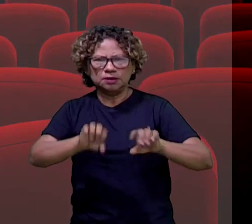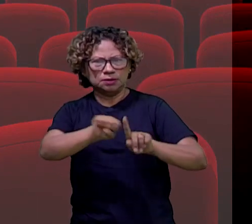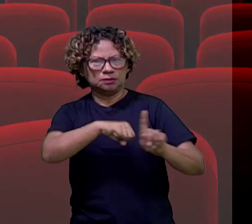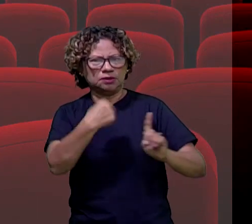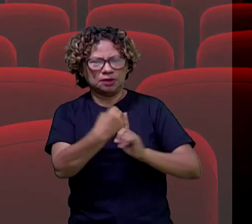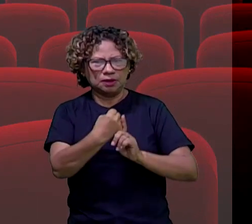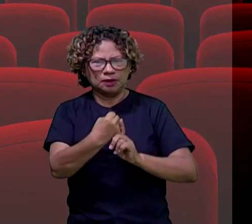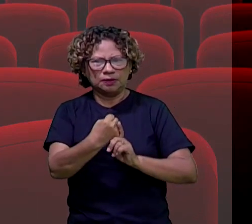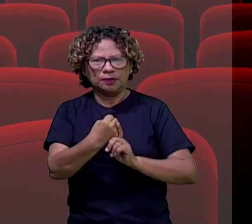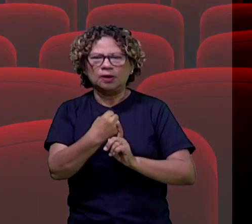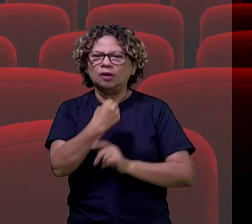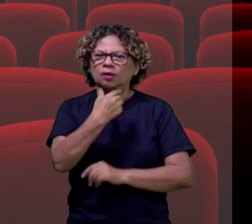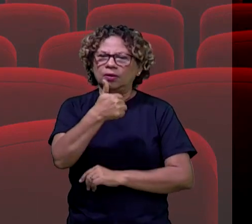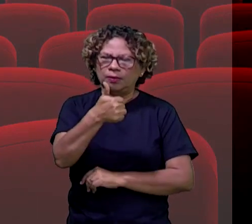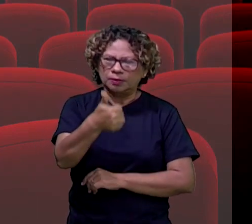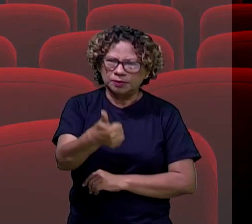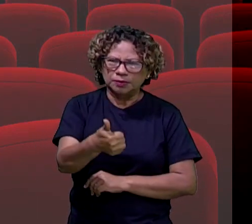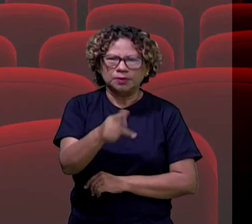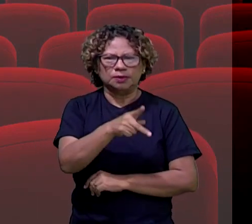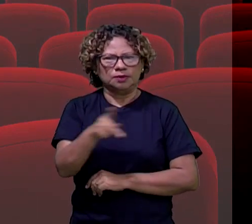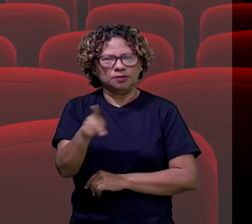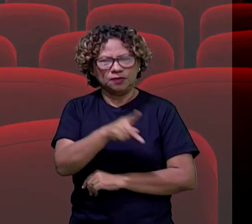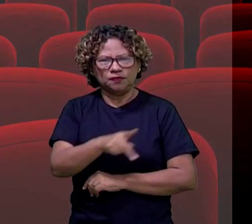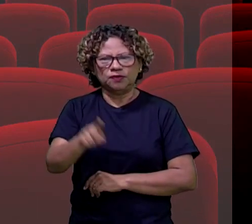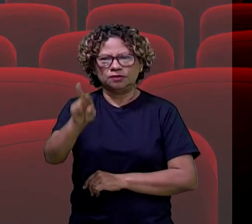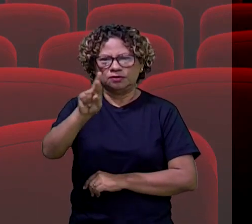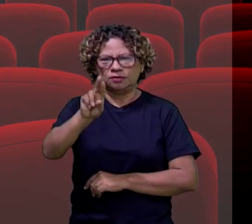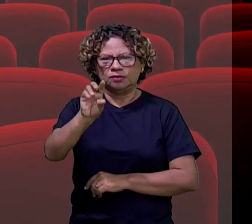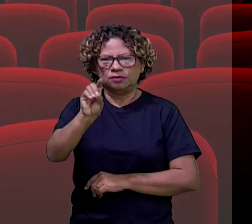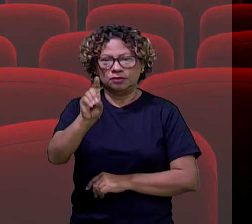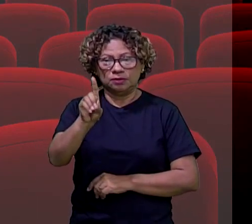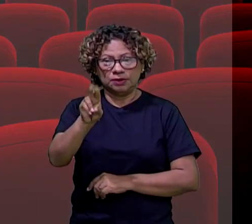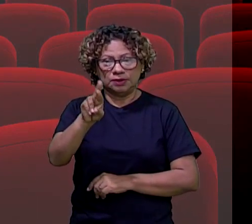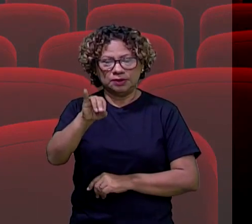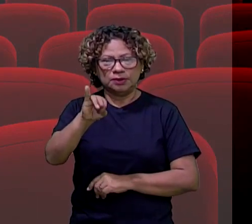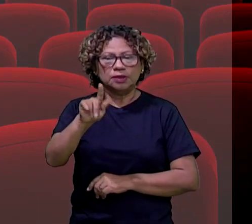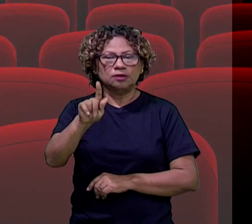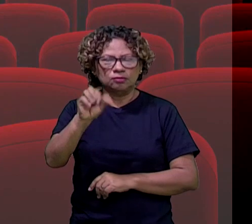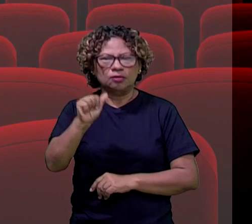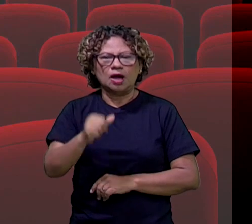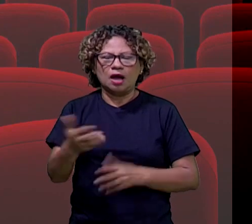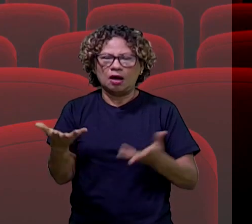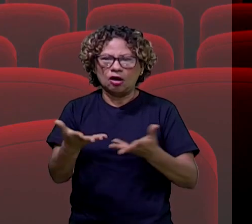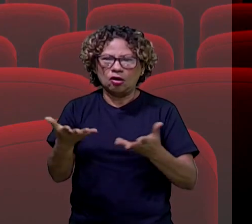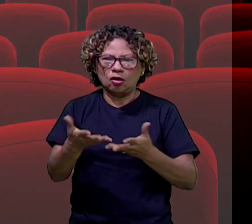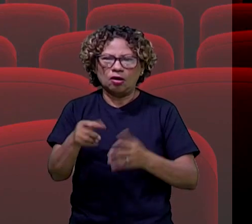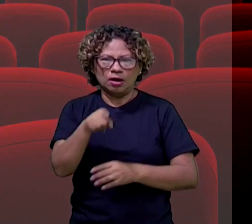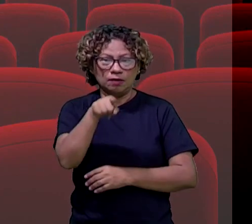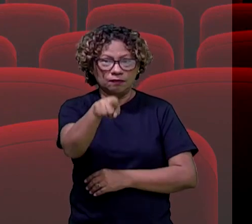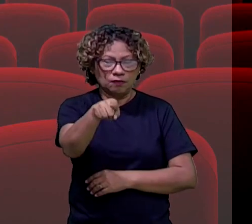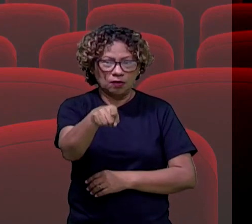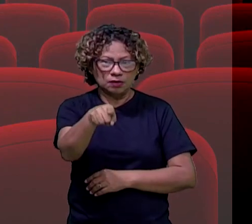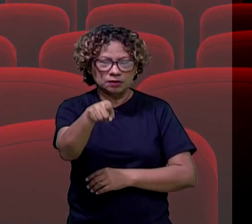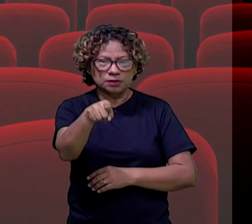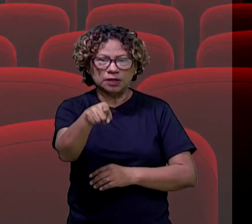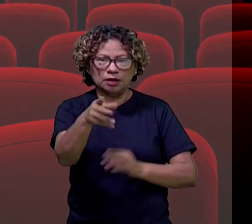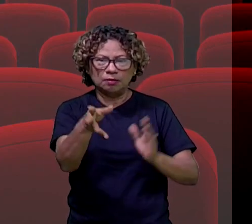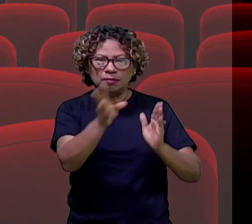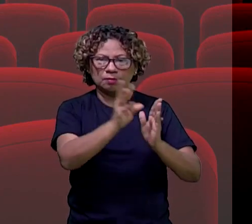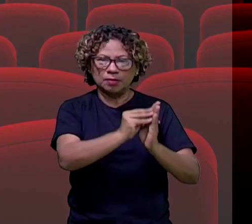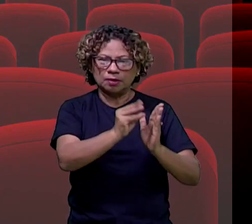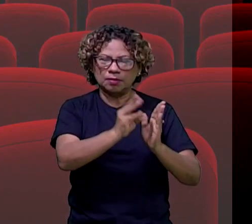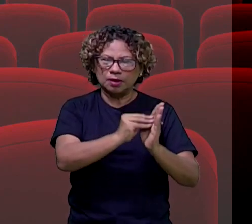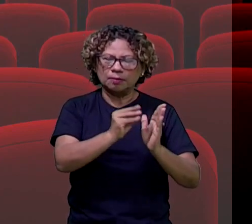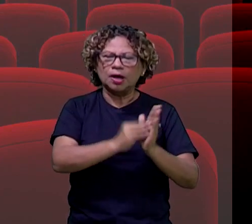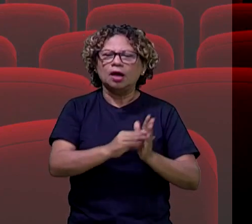bem pensado, e gostei bastante das dicas do professor Rodrigo, tá bom? E vocês, contem para mim aí, anotem aí no chat quais